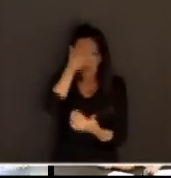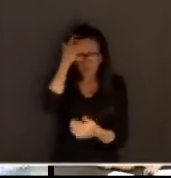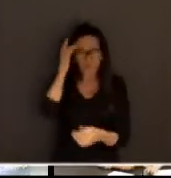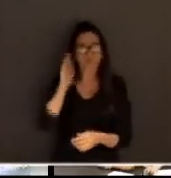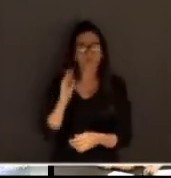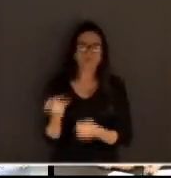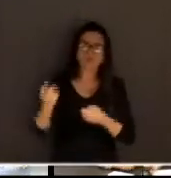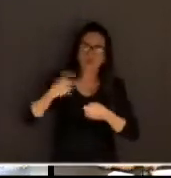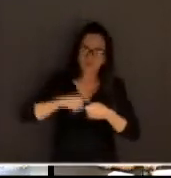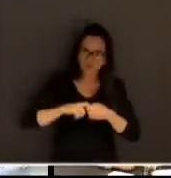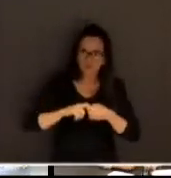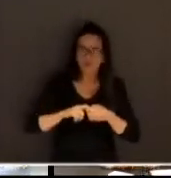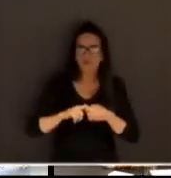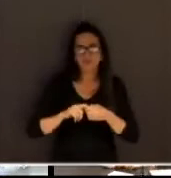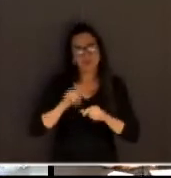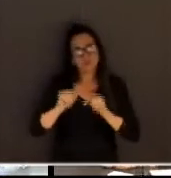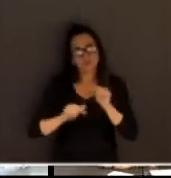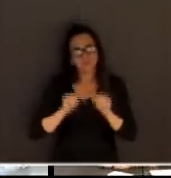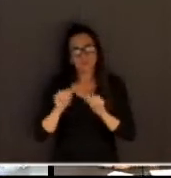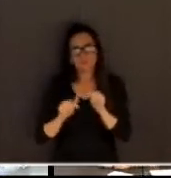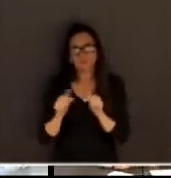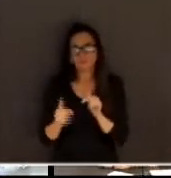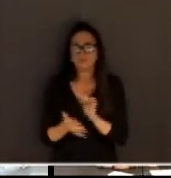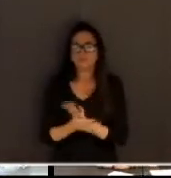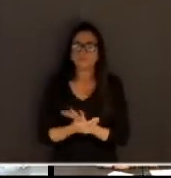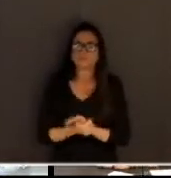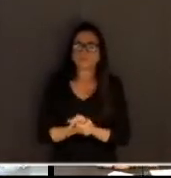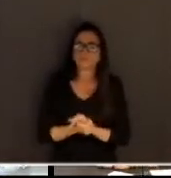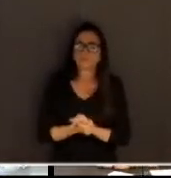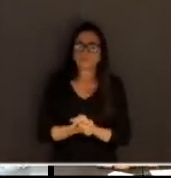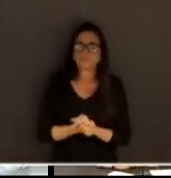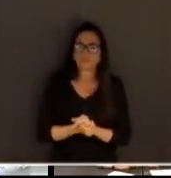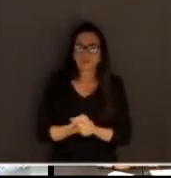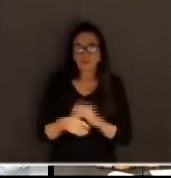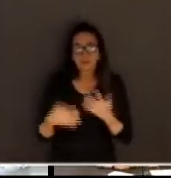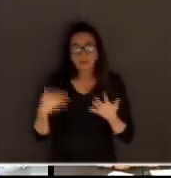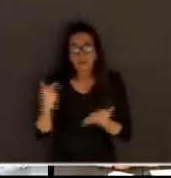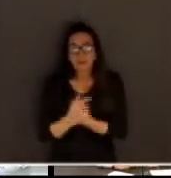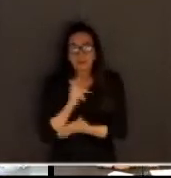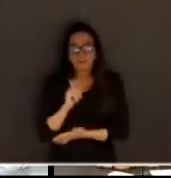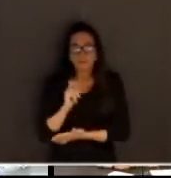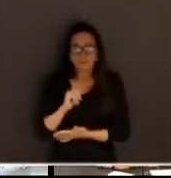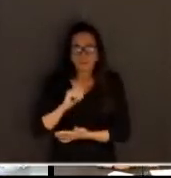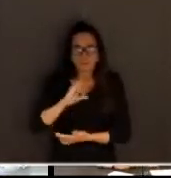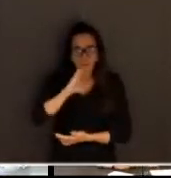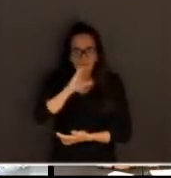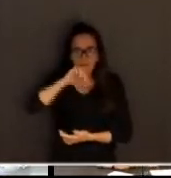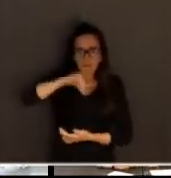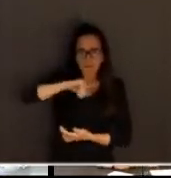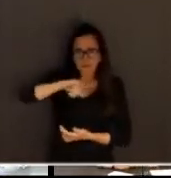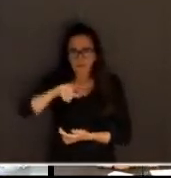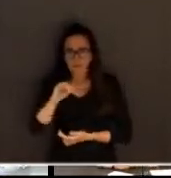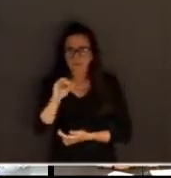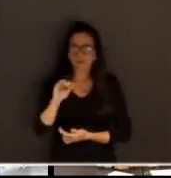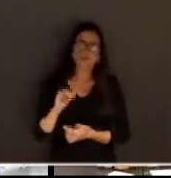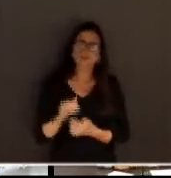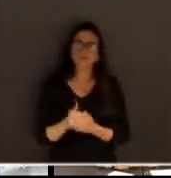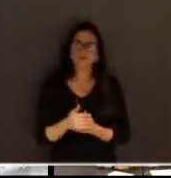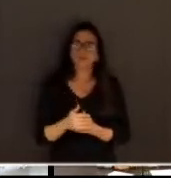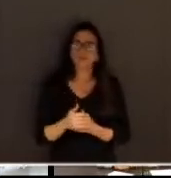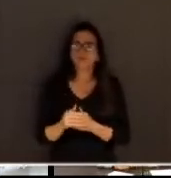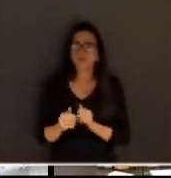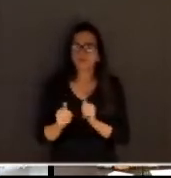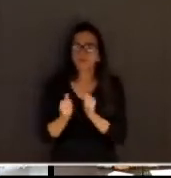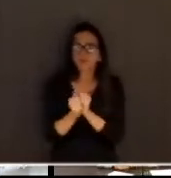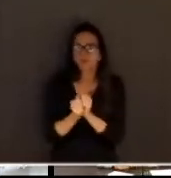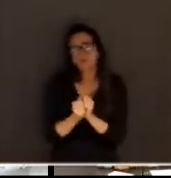Instituto Federal, já estão fazendo juros. Então, o que aconteceu? O CNJ, que era para quem devia dar essa diretriz, talvez, juntamente com, como eu disse,